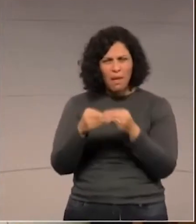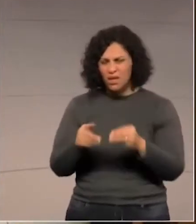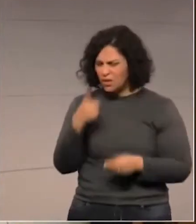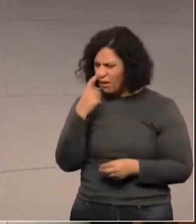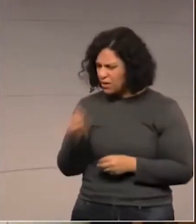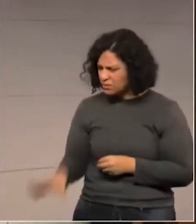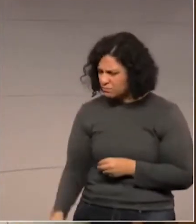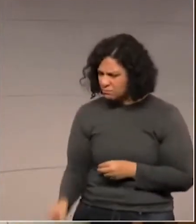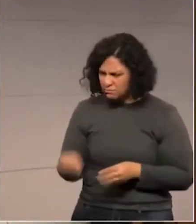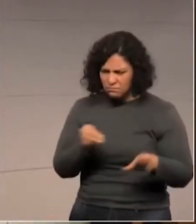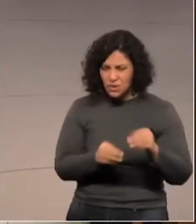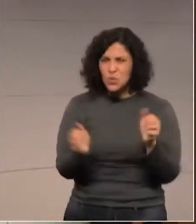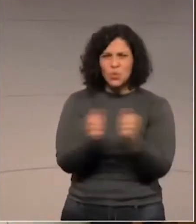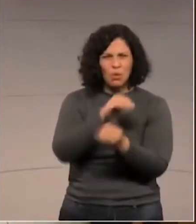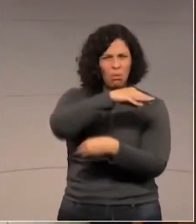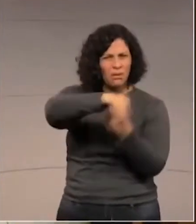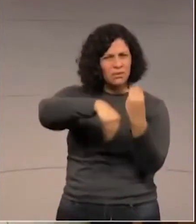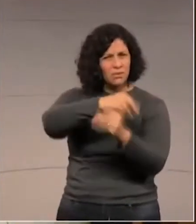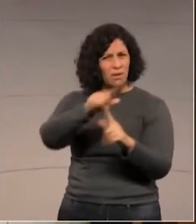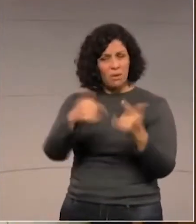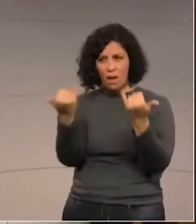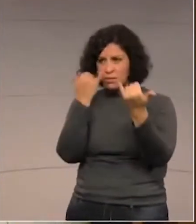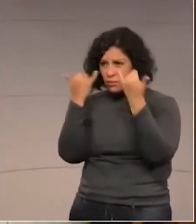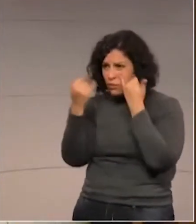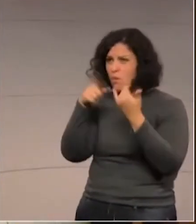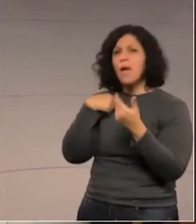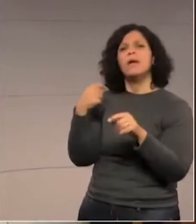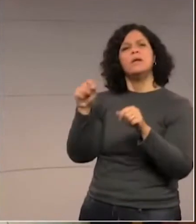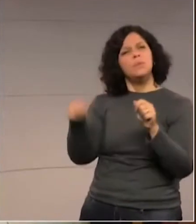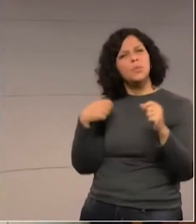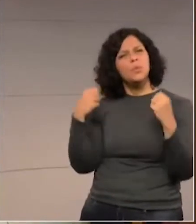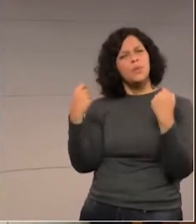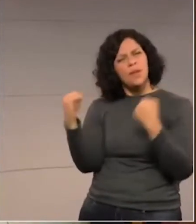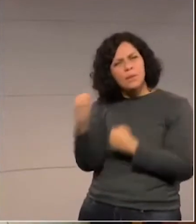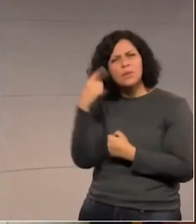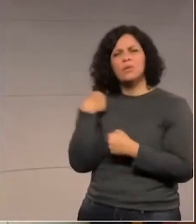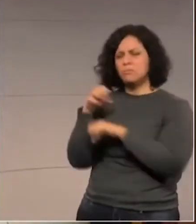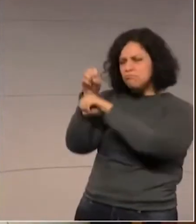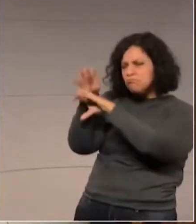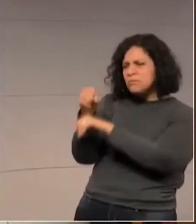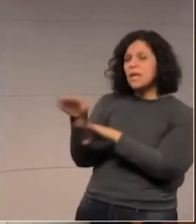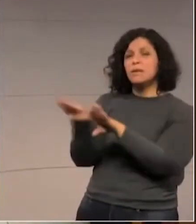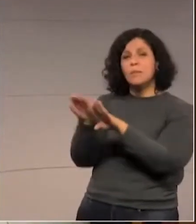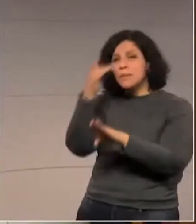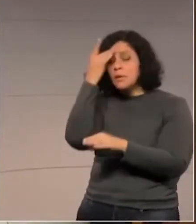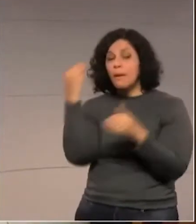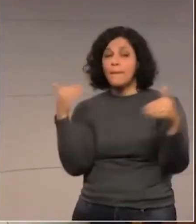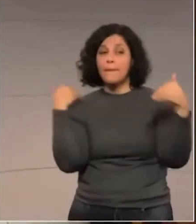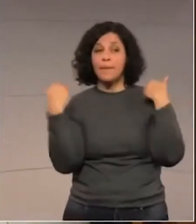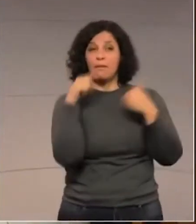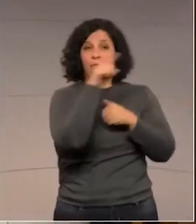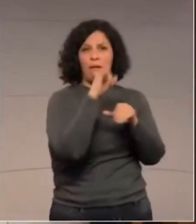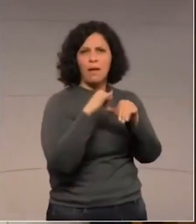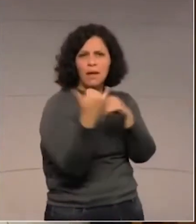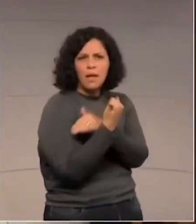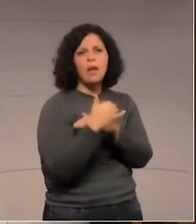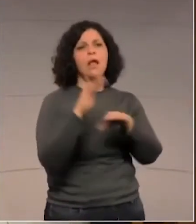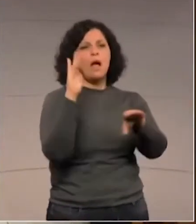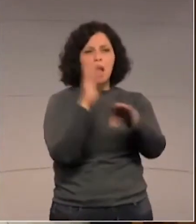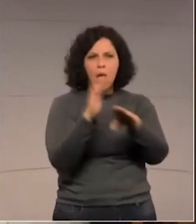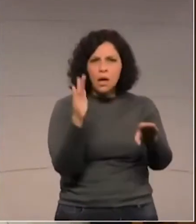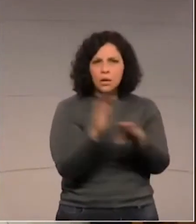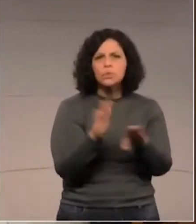também essa informação, essa educação aos turistas, aos visitantes da ilha, para que ajudem, para que